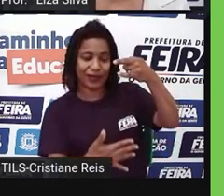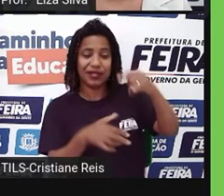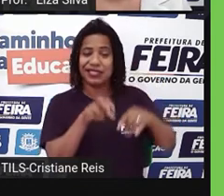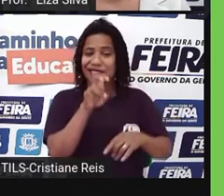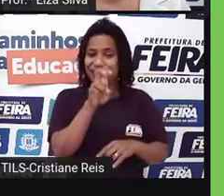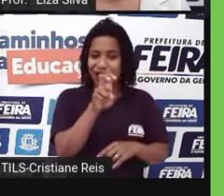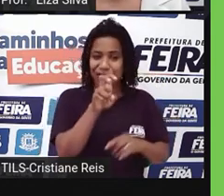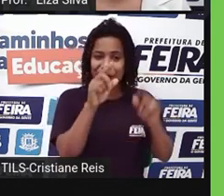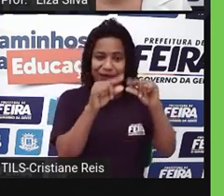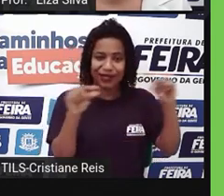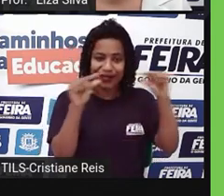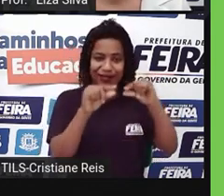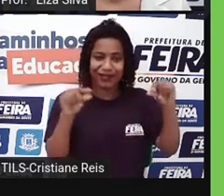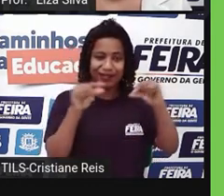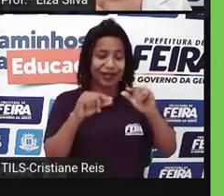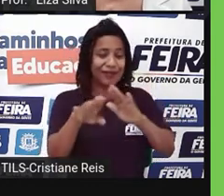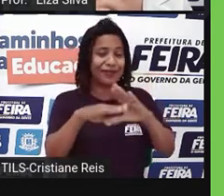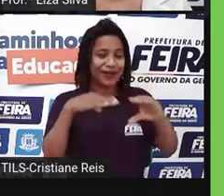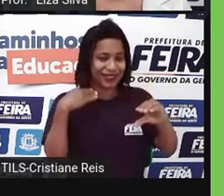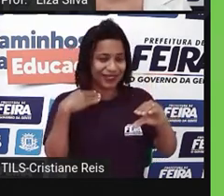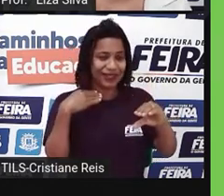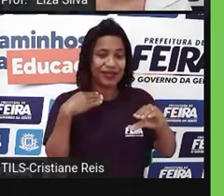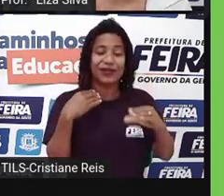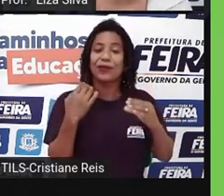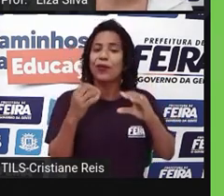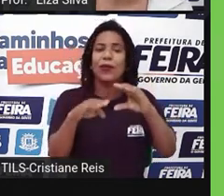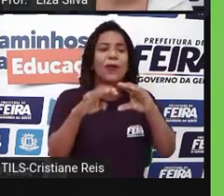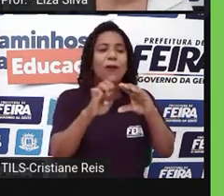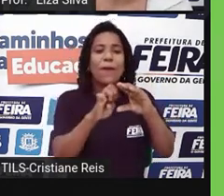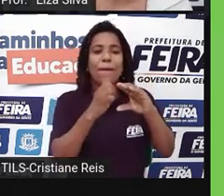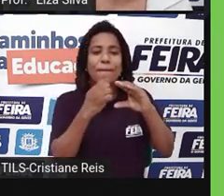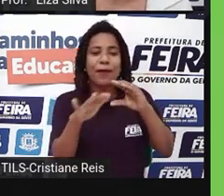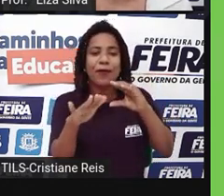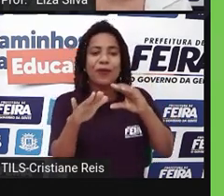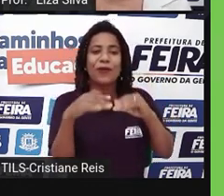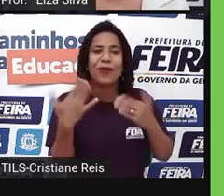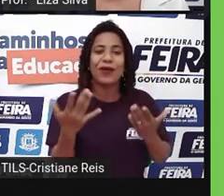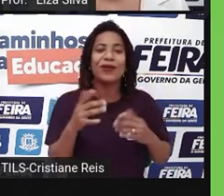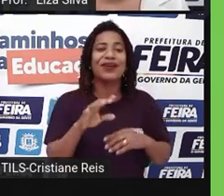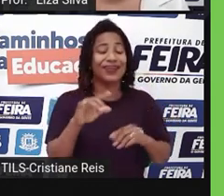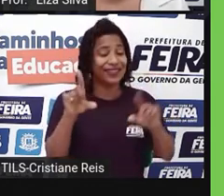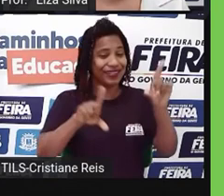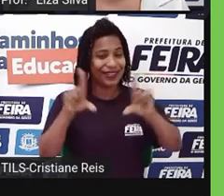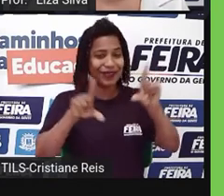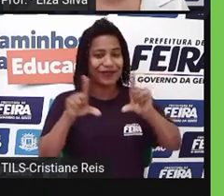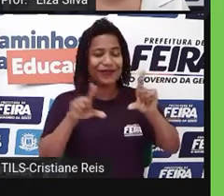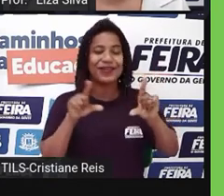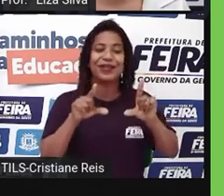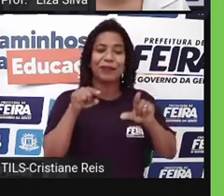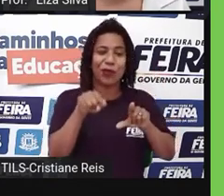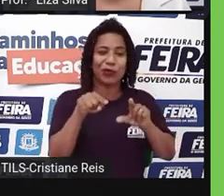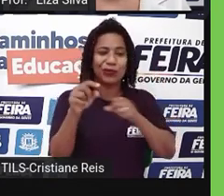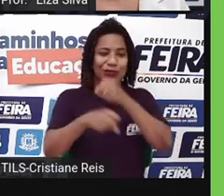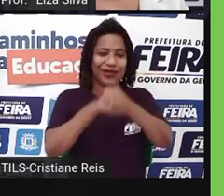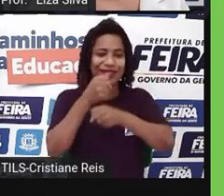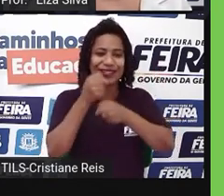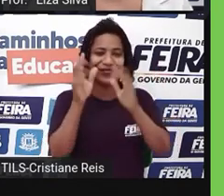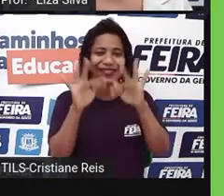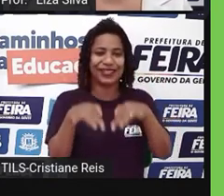manda para a gente através do nosso e-mail tv.anosfinais.eduq